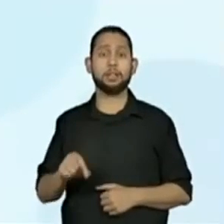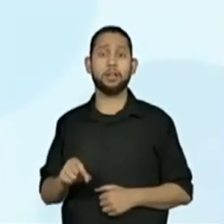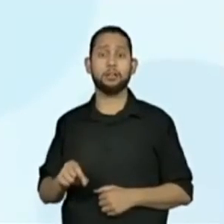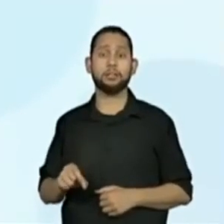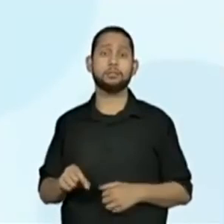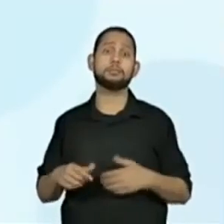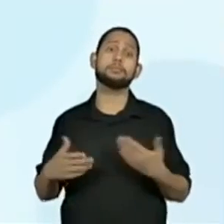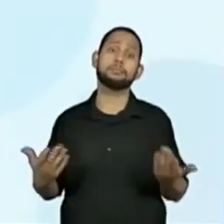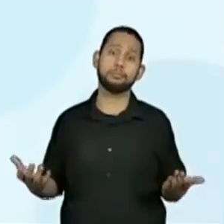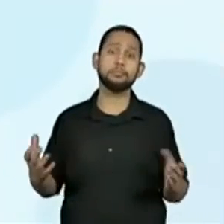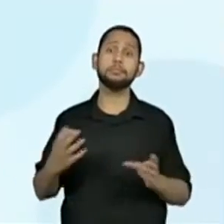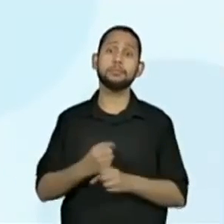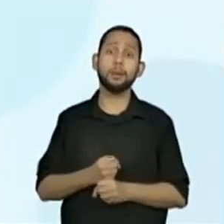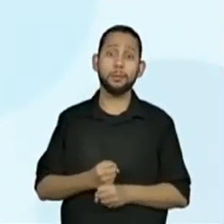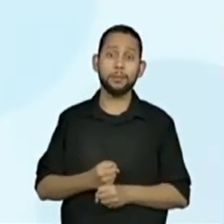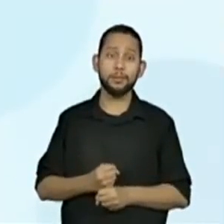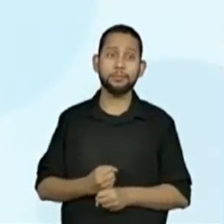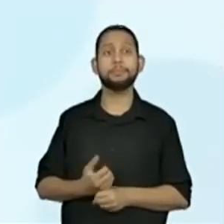mais 3.